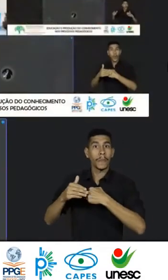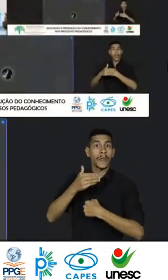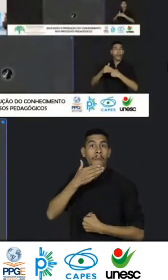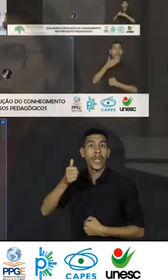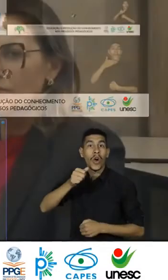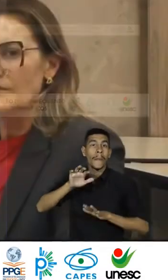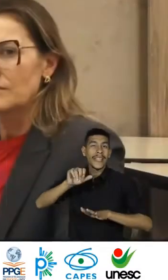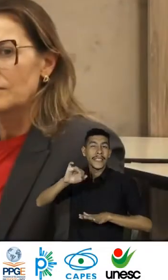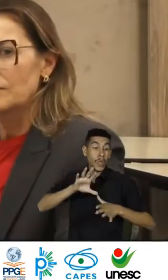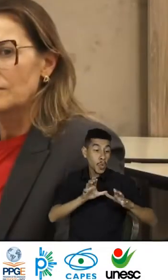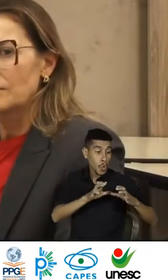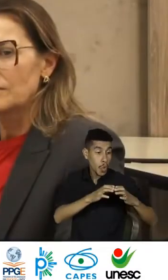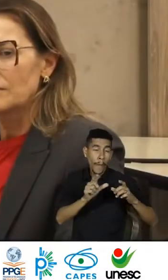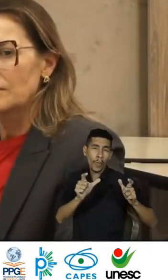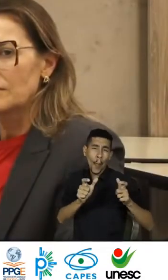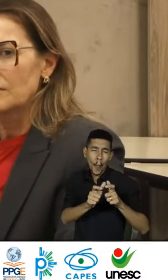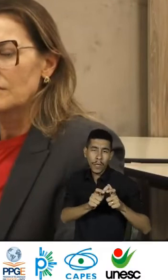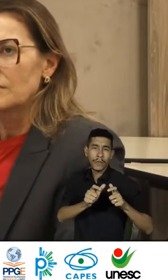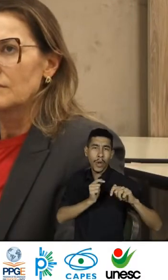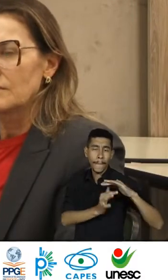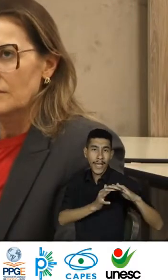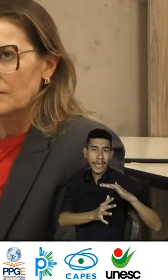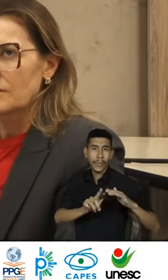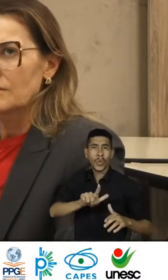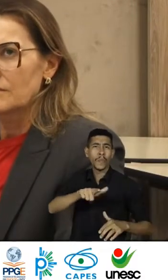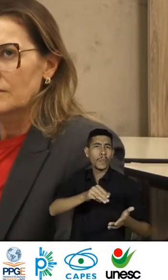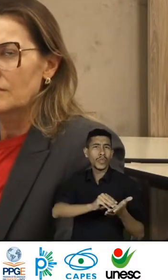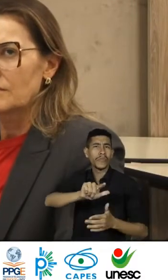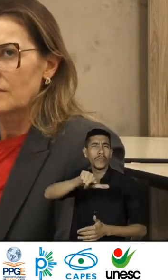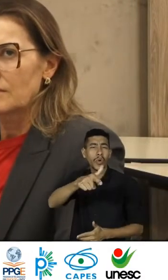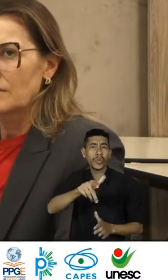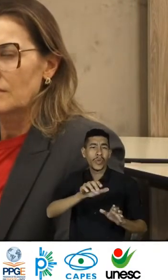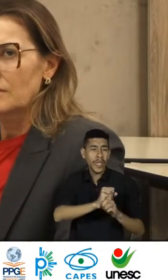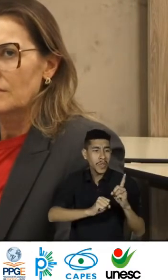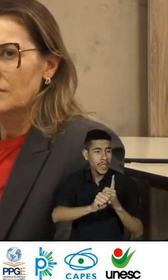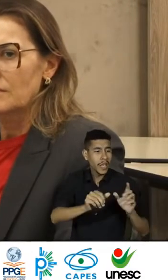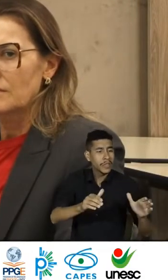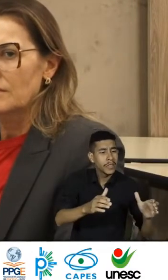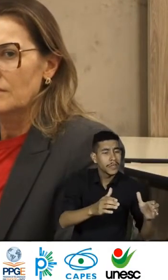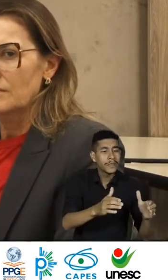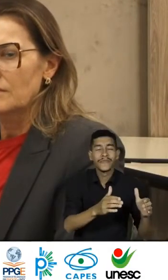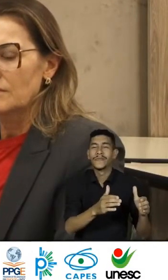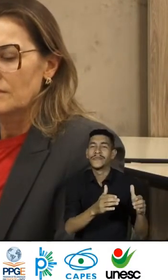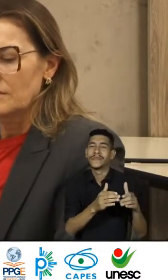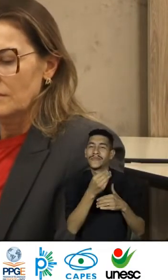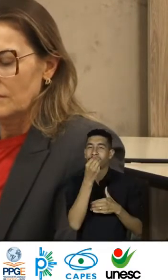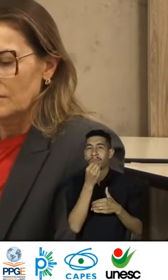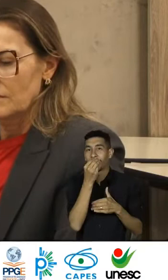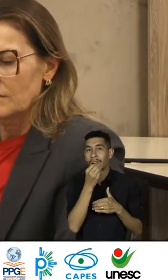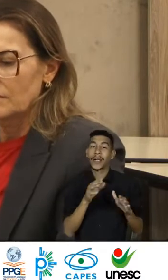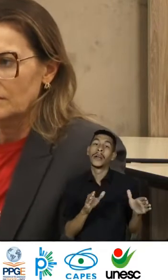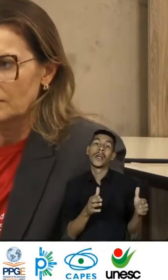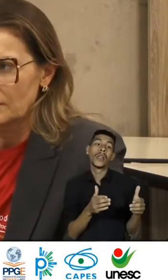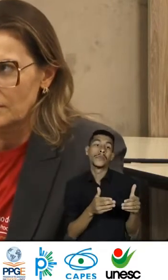menor Por outras Justificativas A sociedade Que acolhe Parece que tem Menos Força De